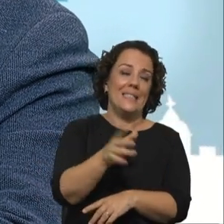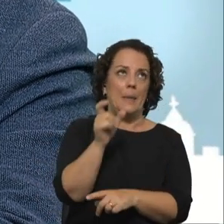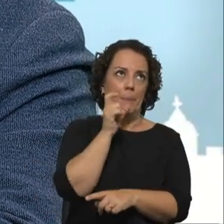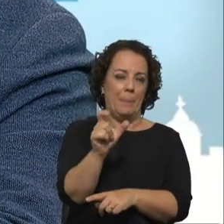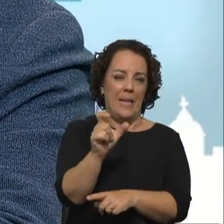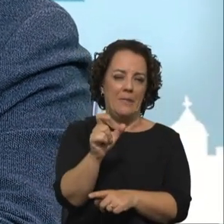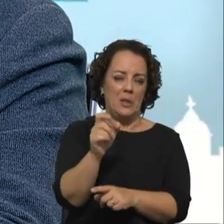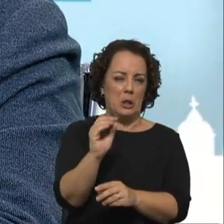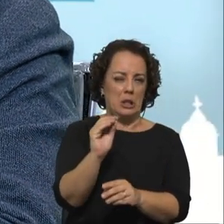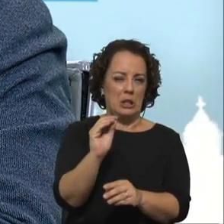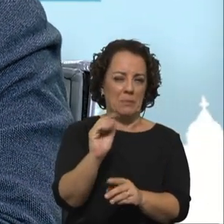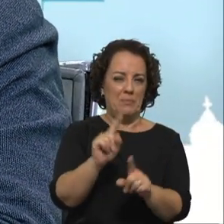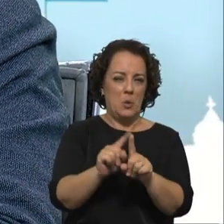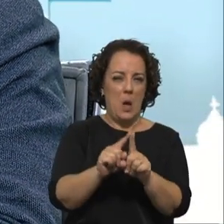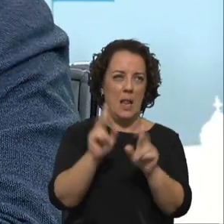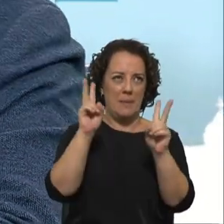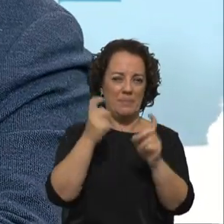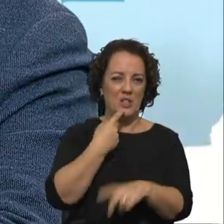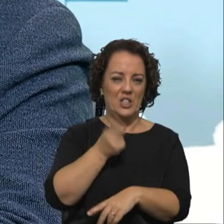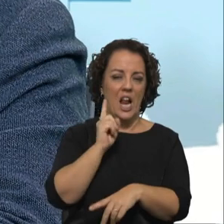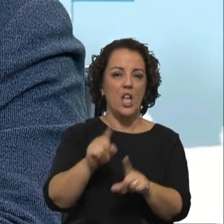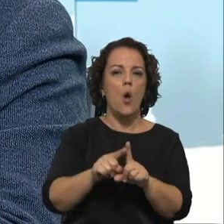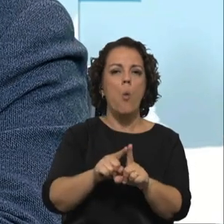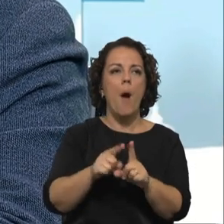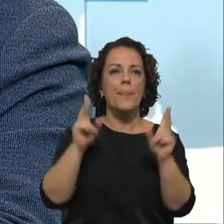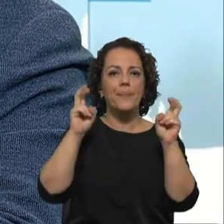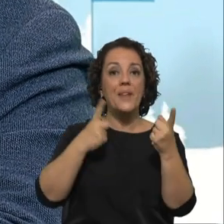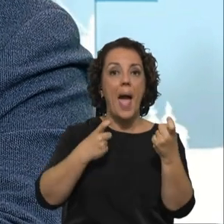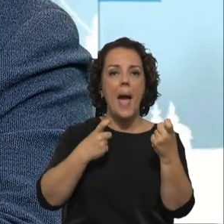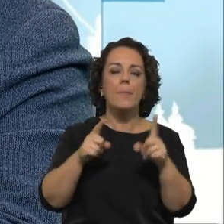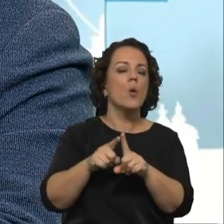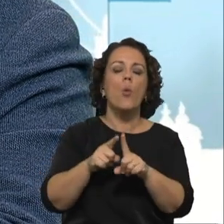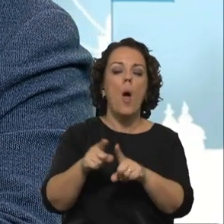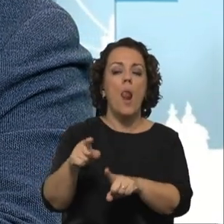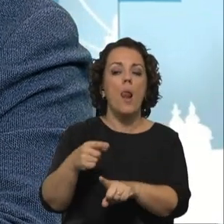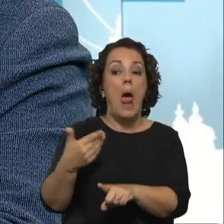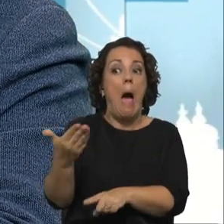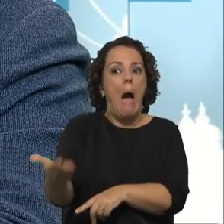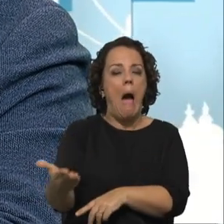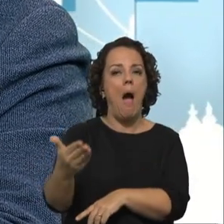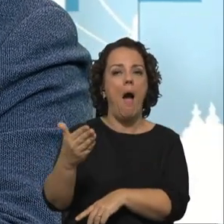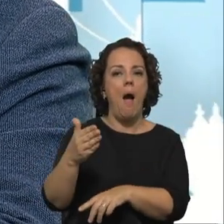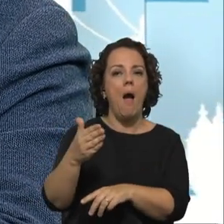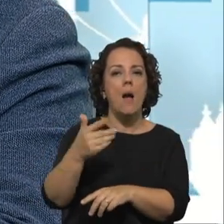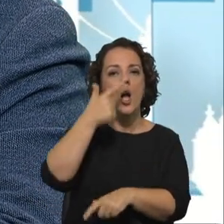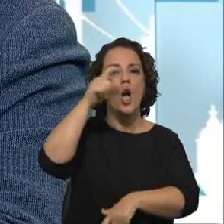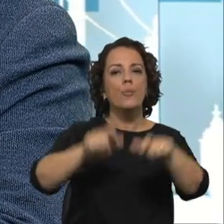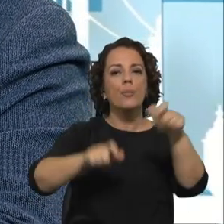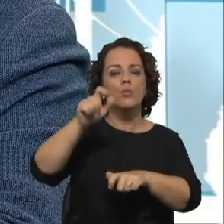estranha, mas é a nossa arma para tentar chegar a mais públicos.